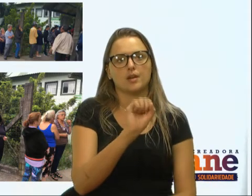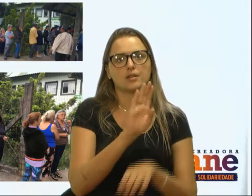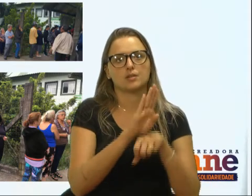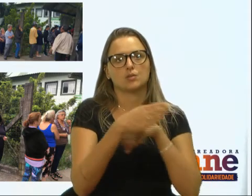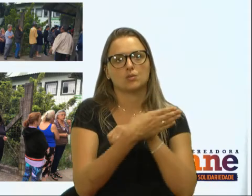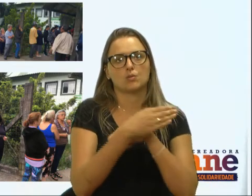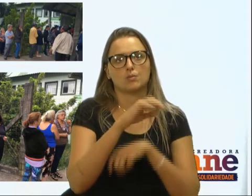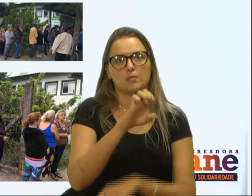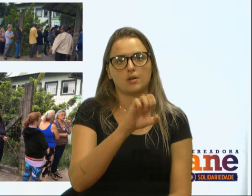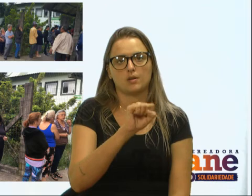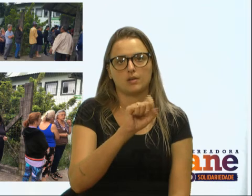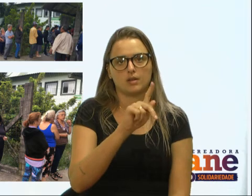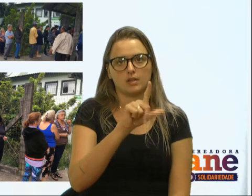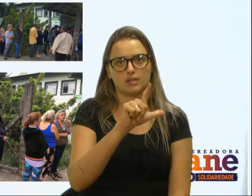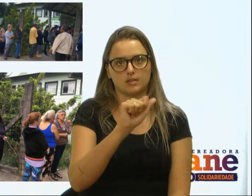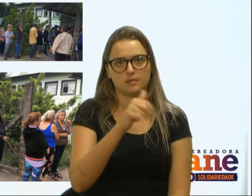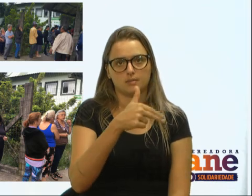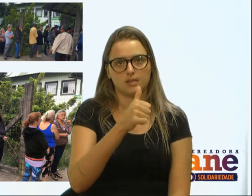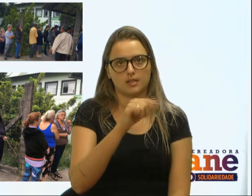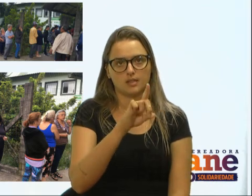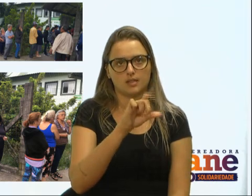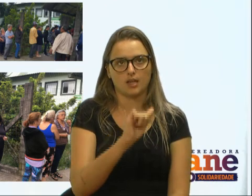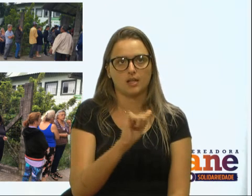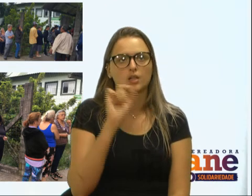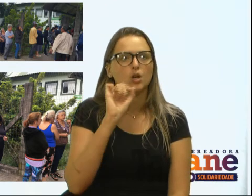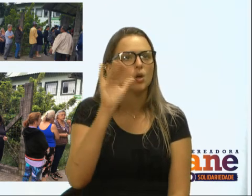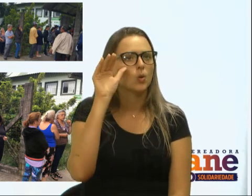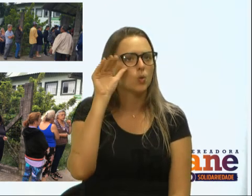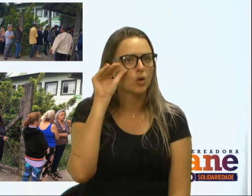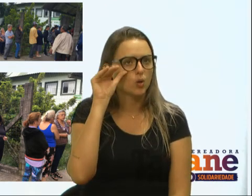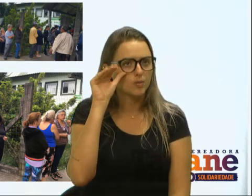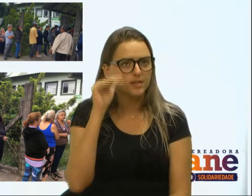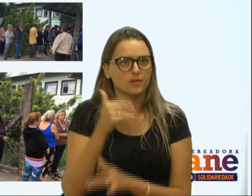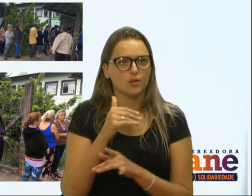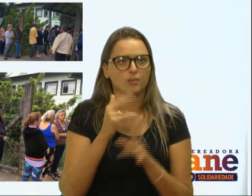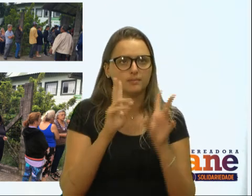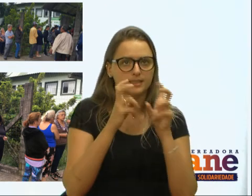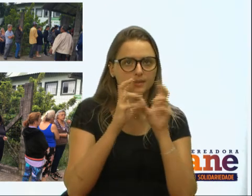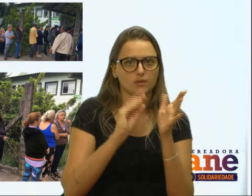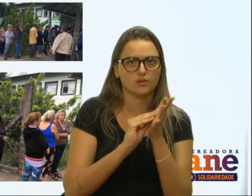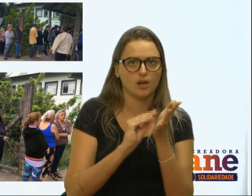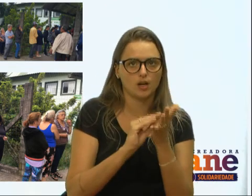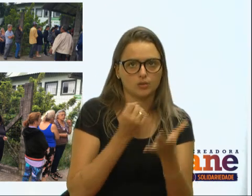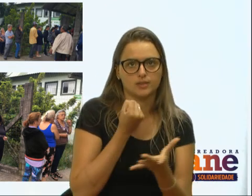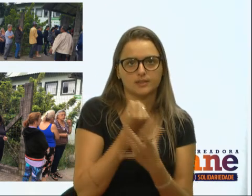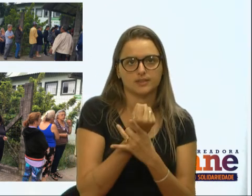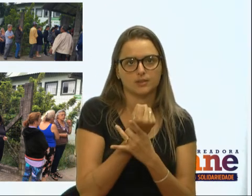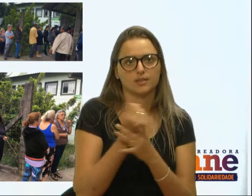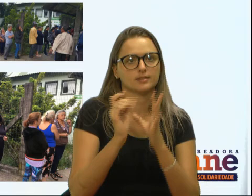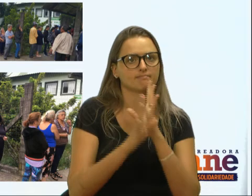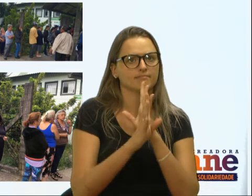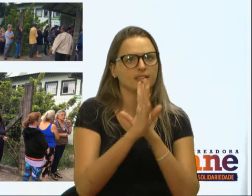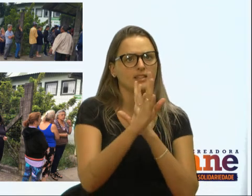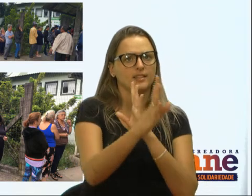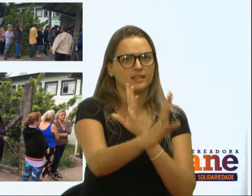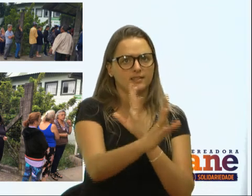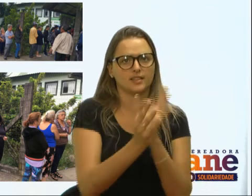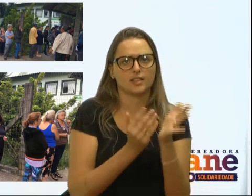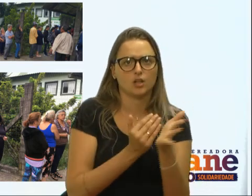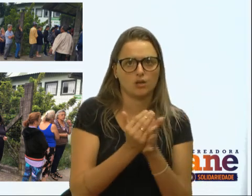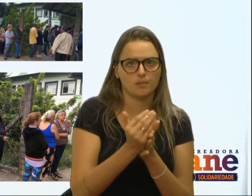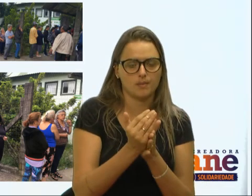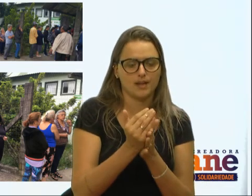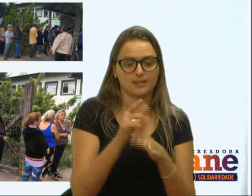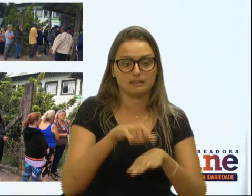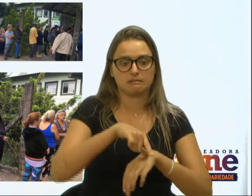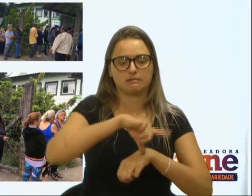algumas situações que a gente observou com relação à segurança, as filas também iniciam lá cedo pela